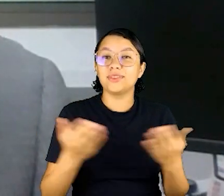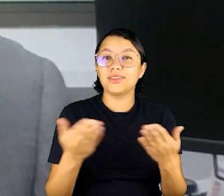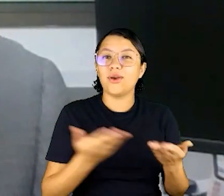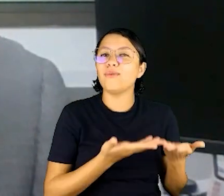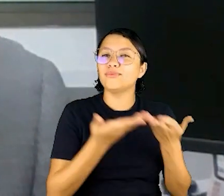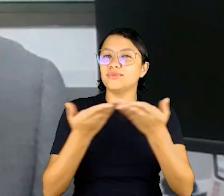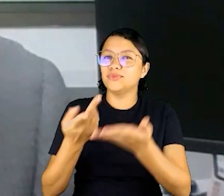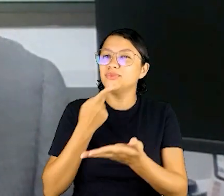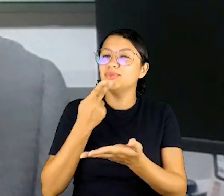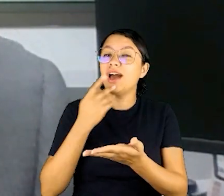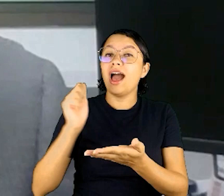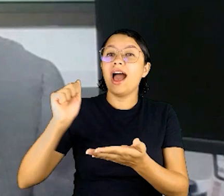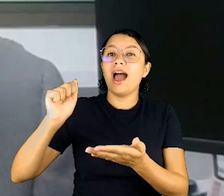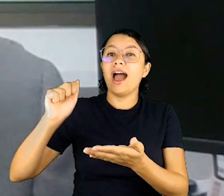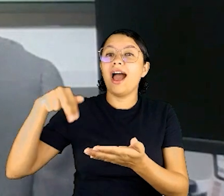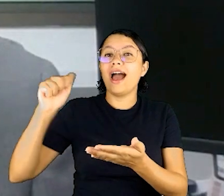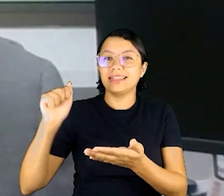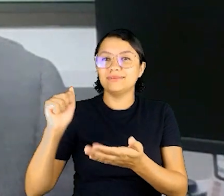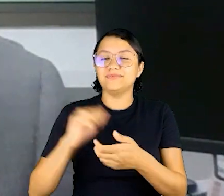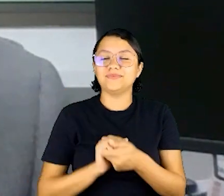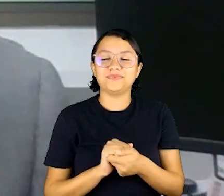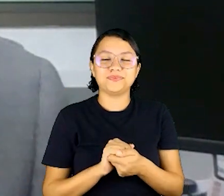Obrigado, aí, vou passar a palavra para a Analia.